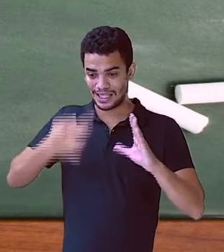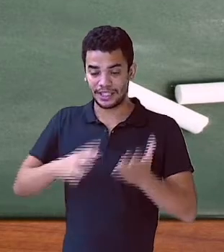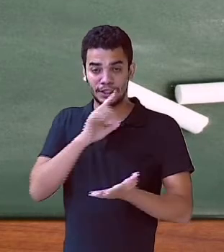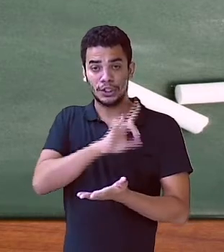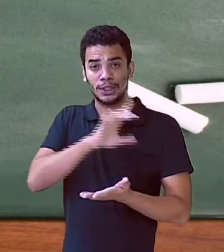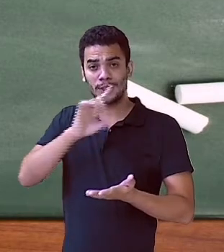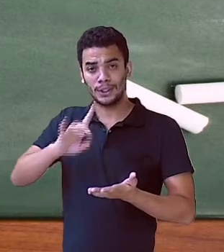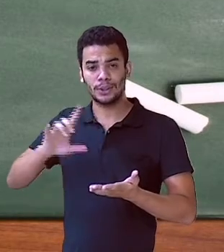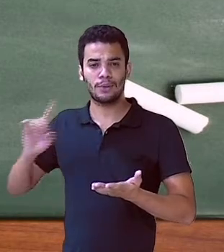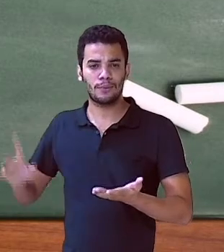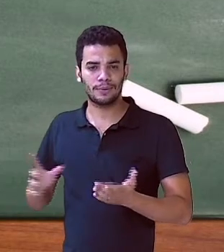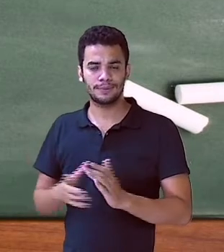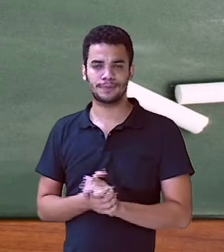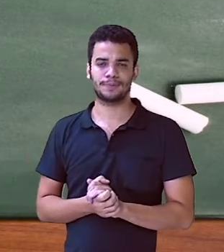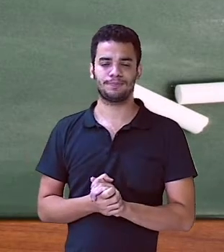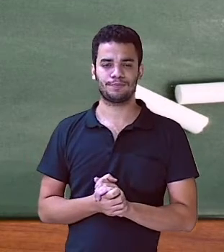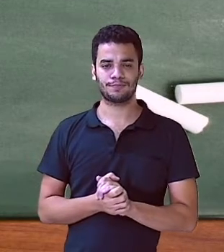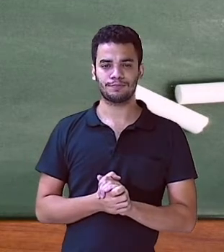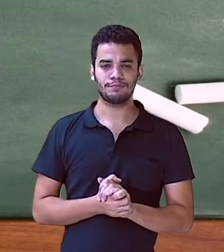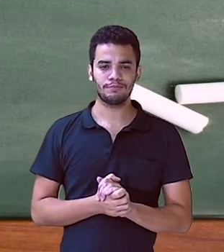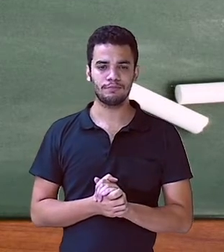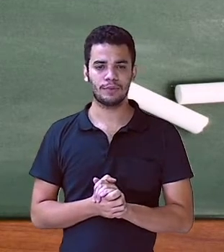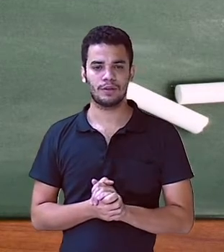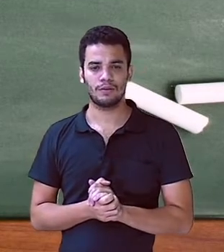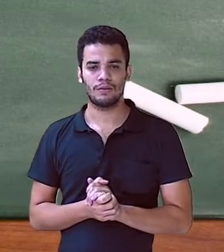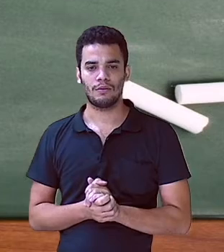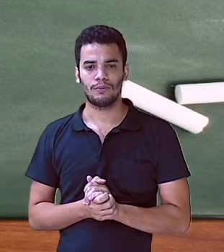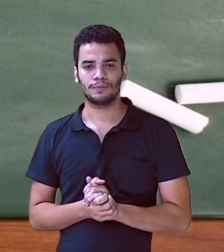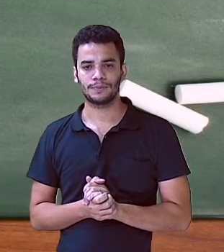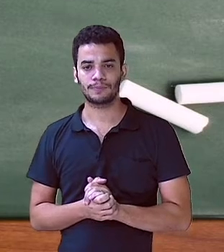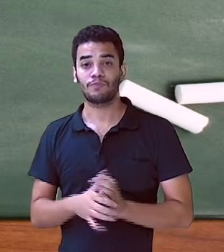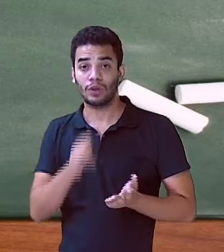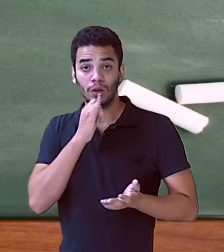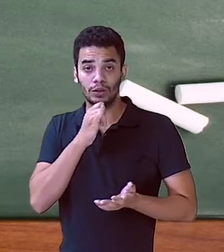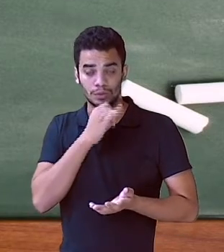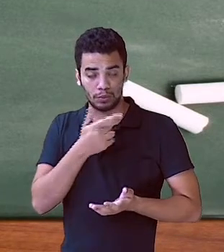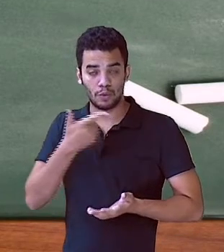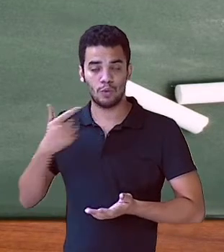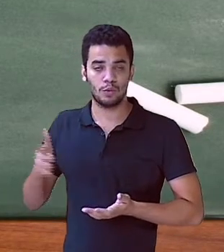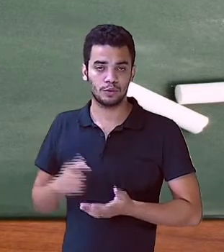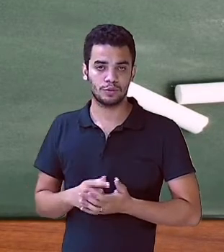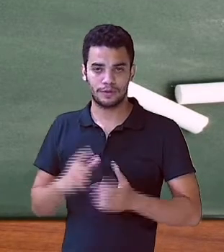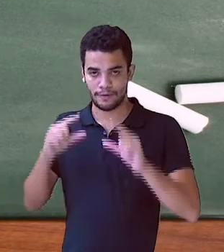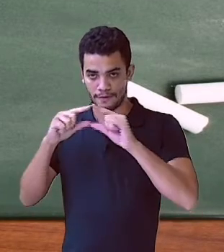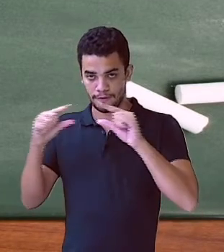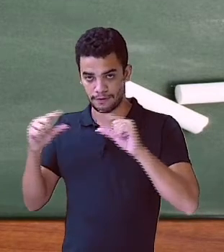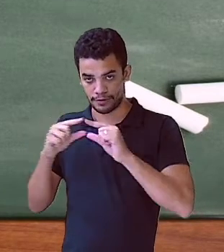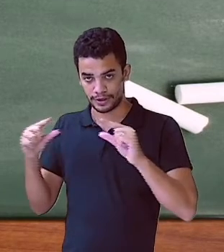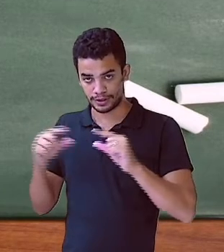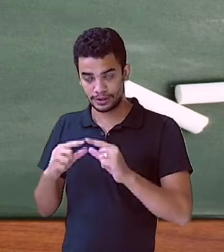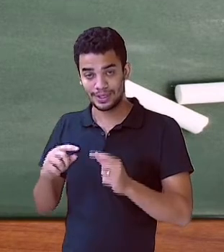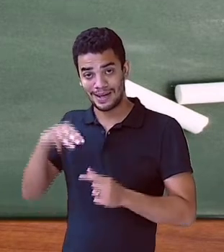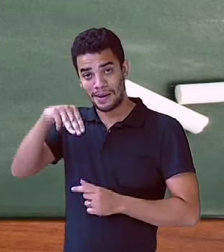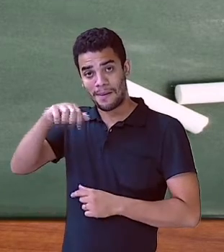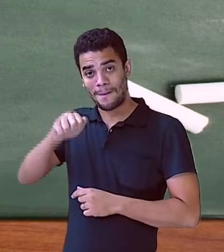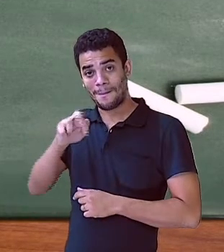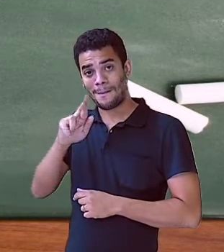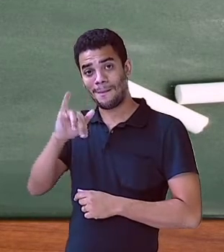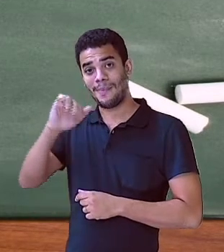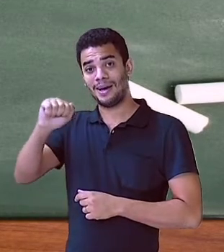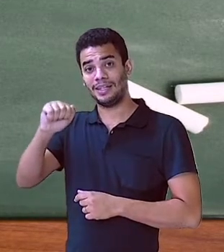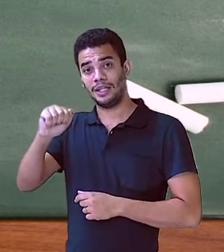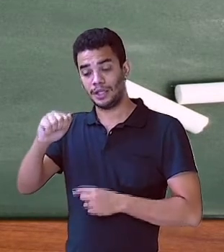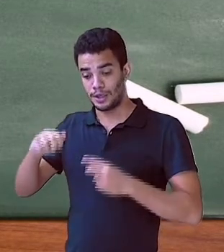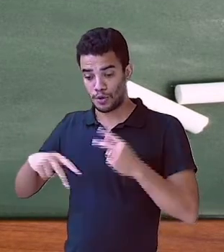complemento do verbo e não ao sujeito. Mais exemplos, ó. Maria abriu o presente